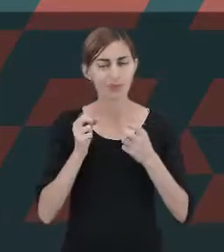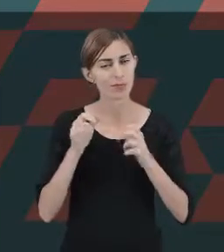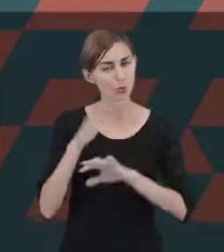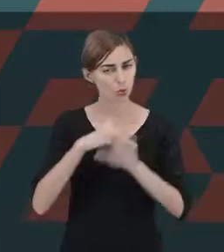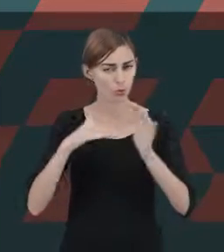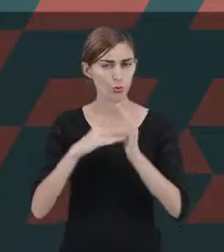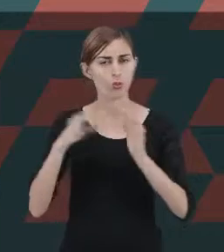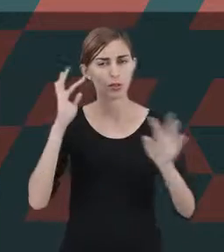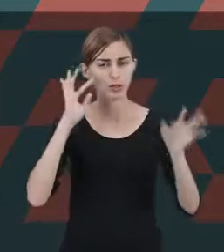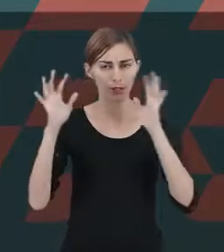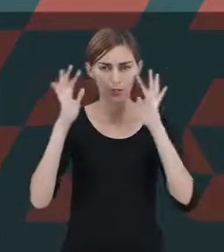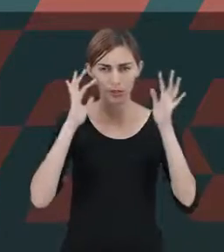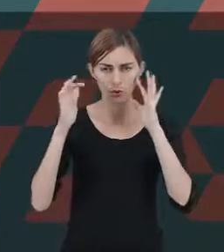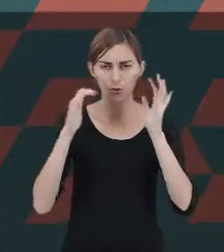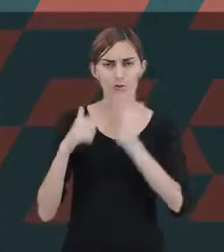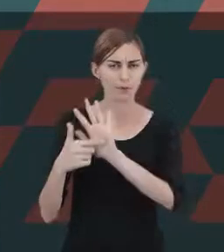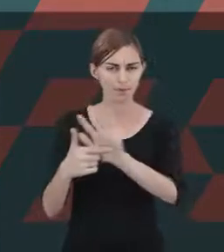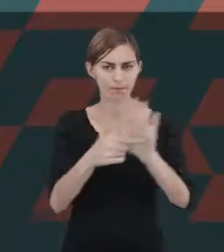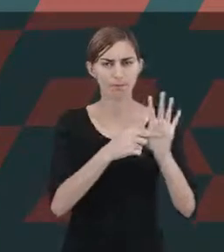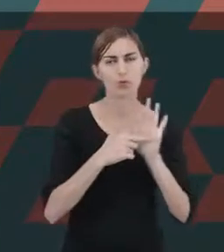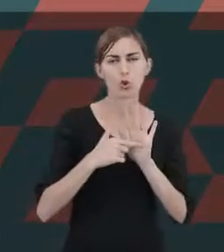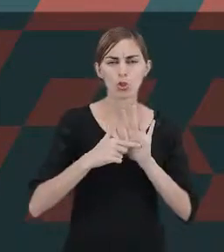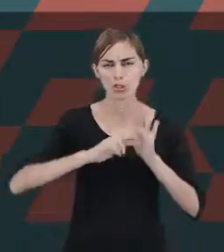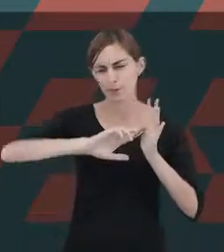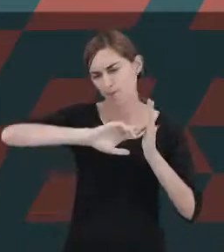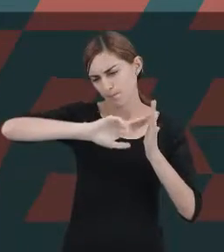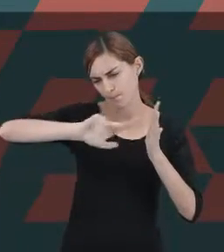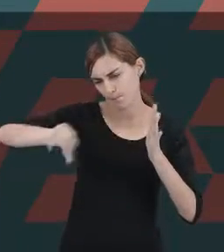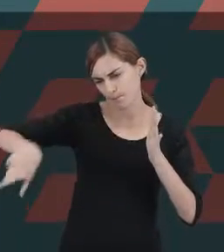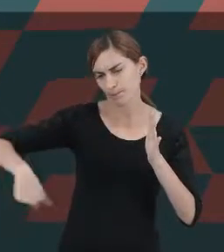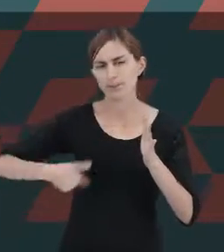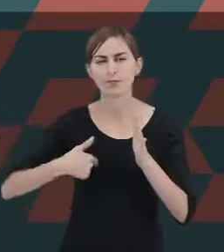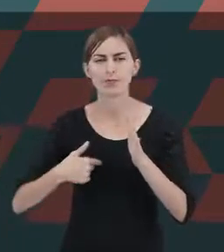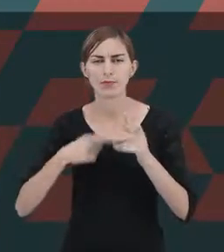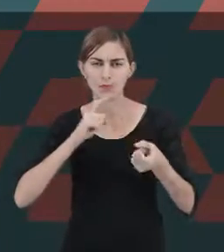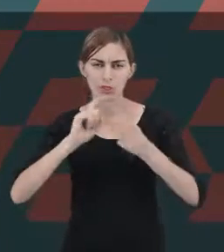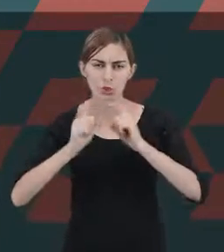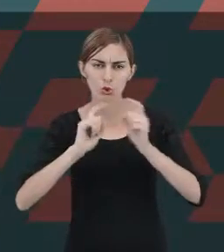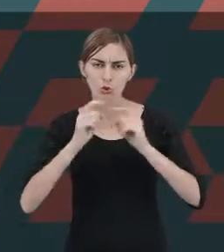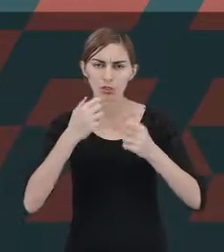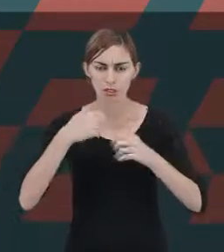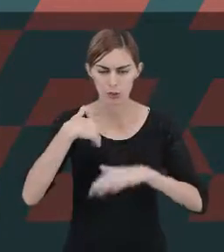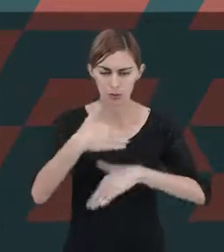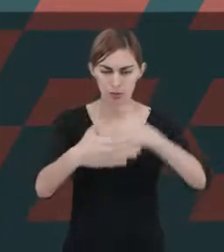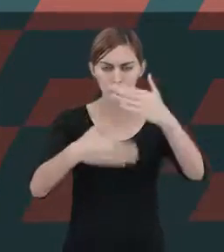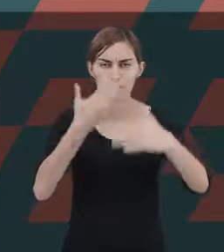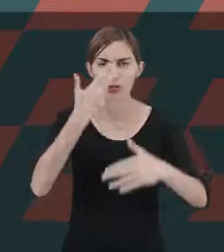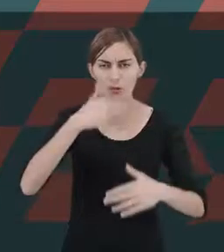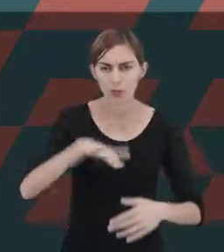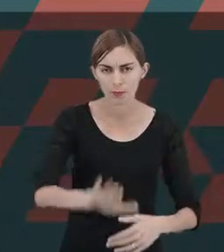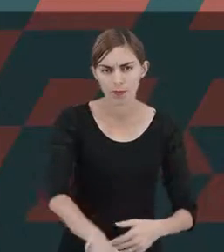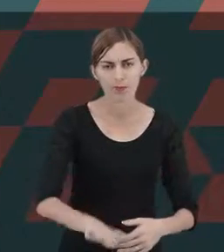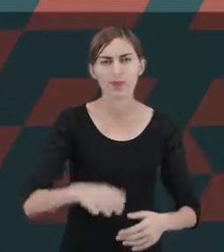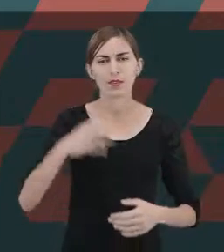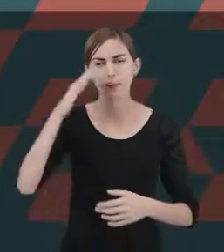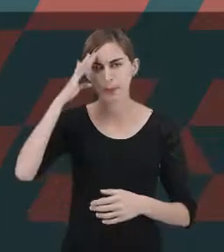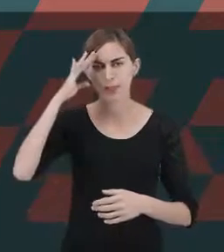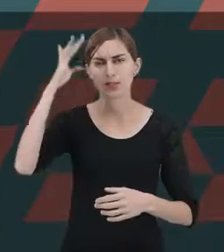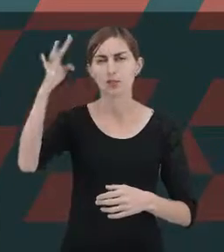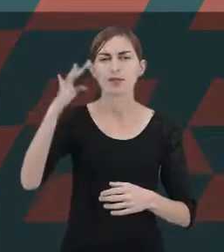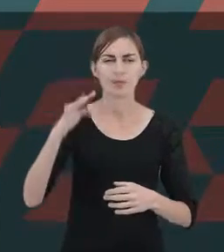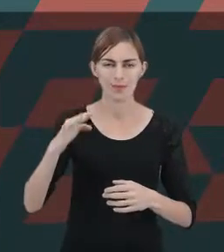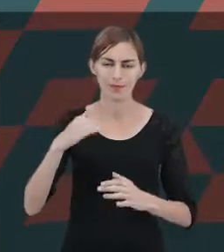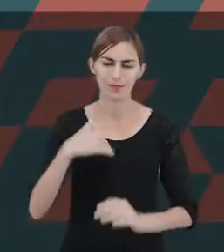teorias trazem para a gente o panorama para discutir o desenvolvimento infantil, principalmente no que concerne aos